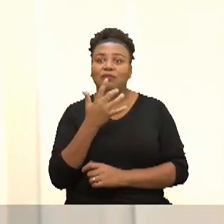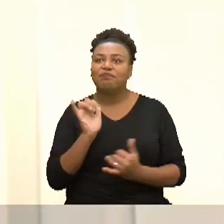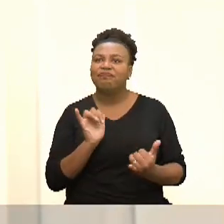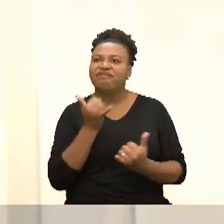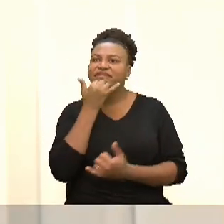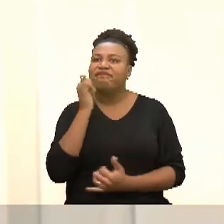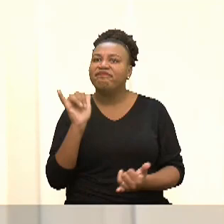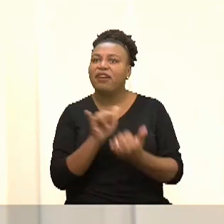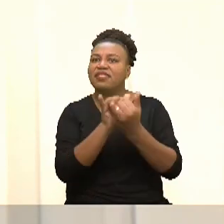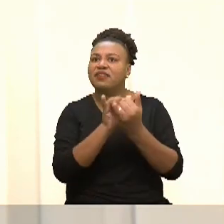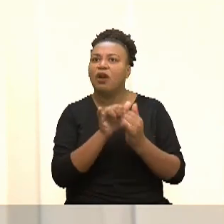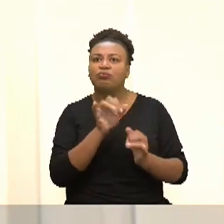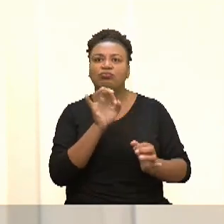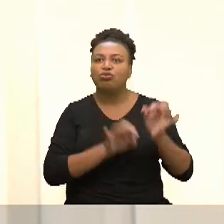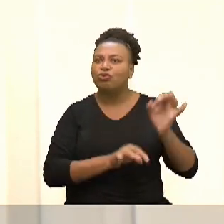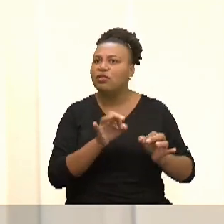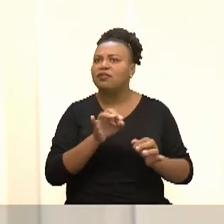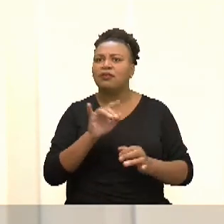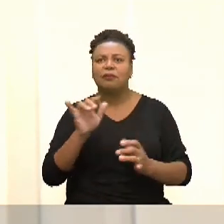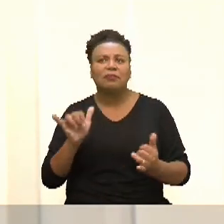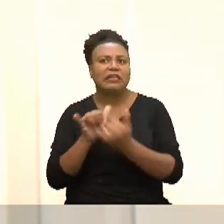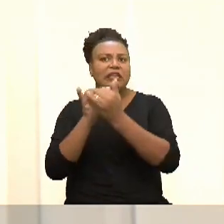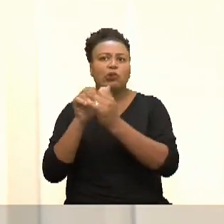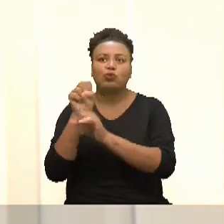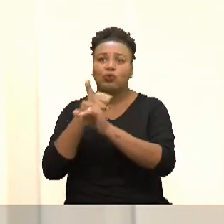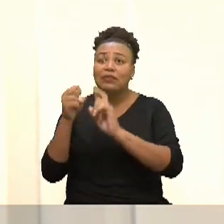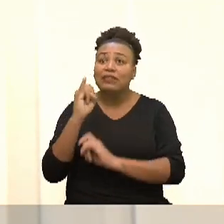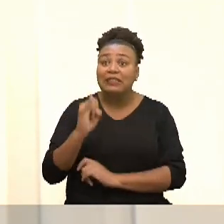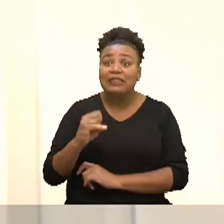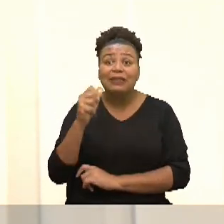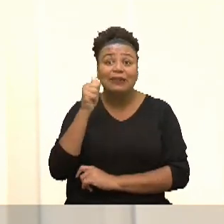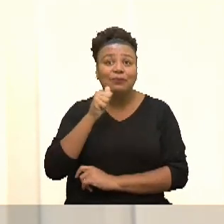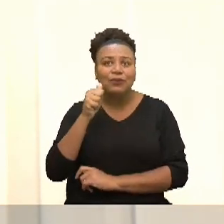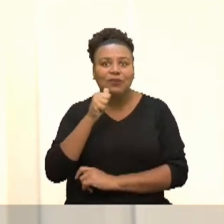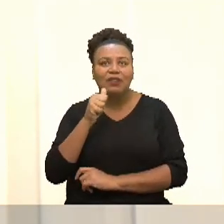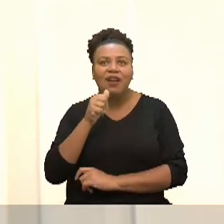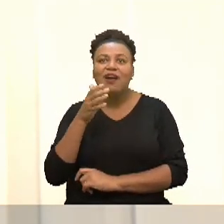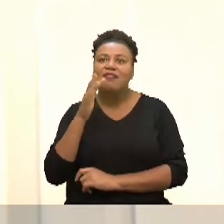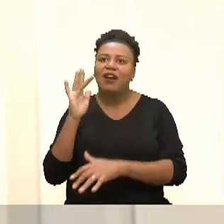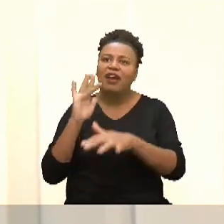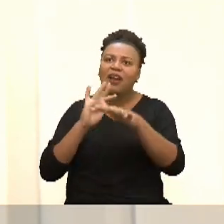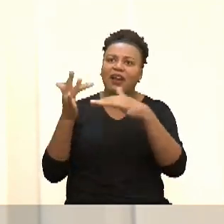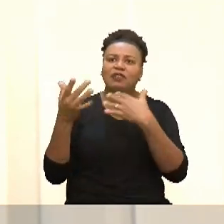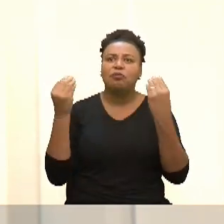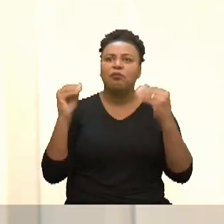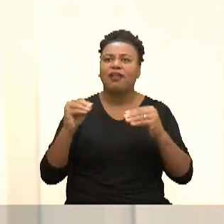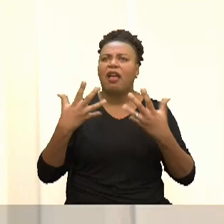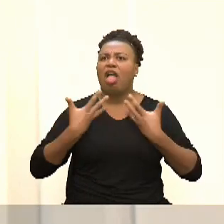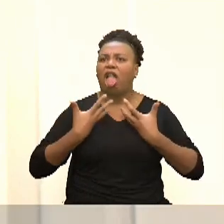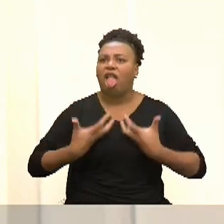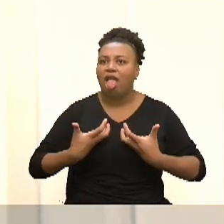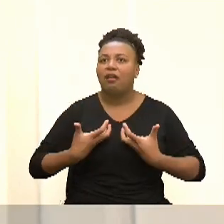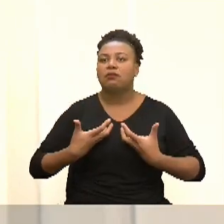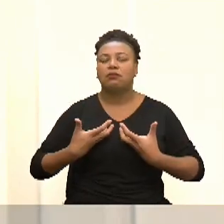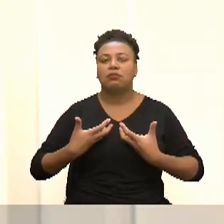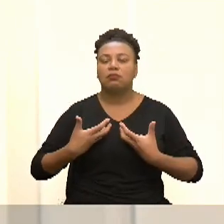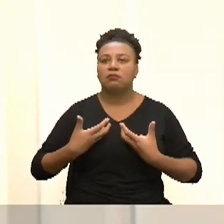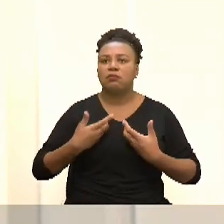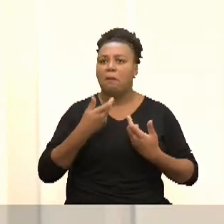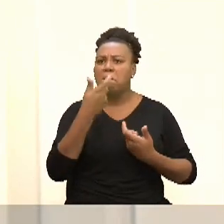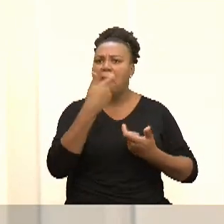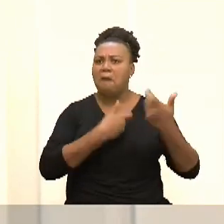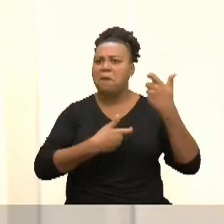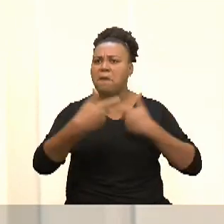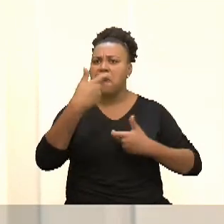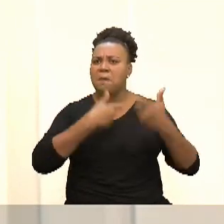não são perdoadas pelo judiciário não são perdoadas pela sociedade se uma mulher vai numa rede social e diz que está exausta ela vai